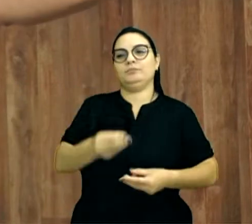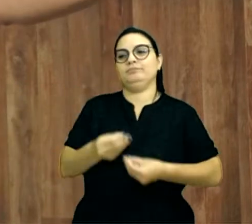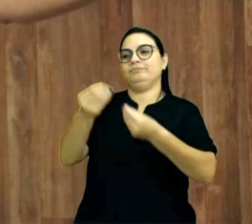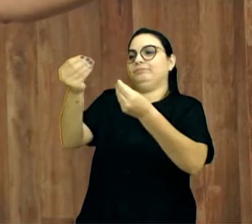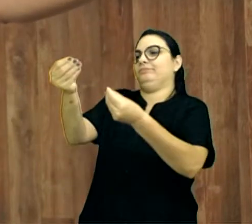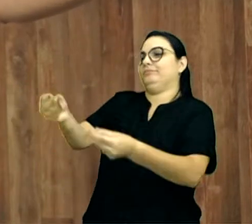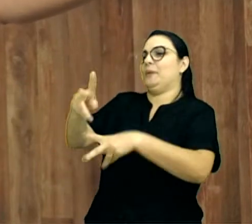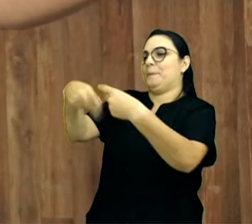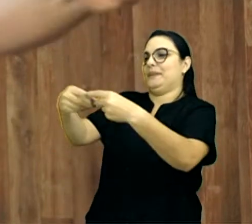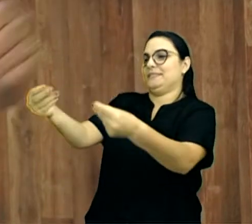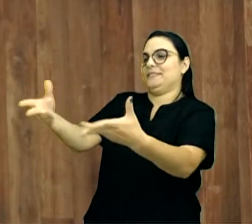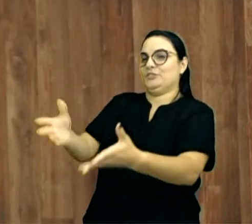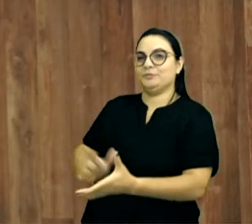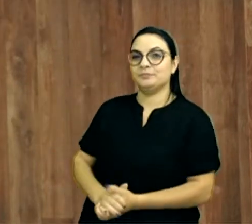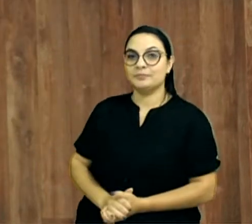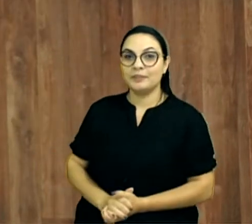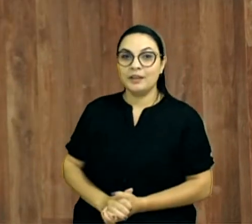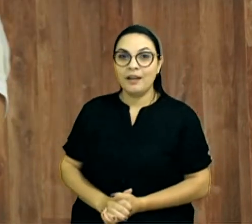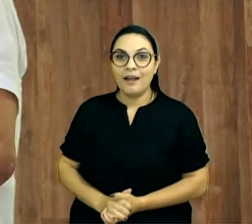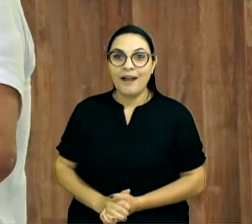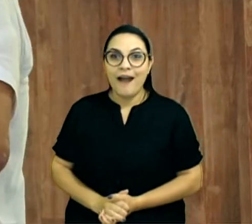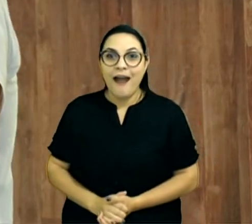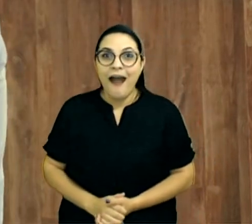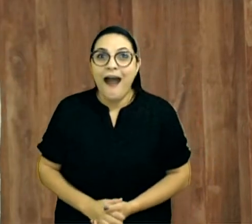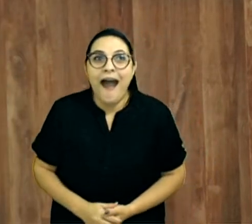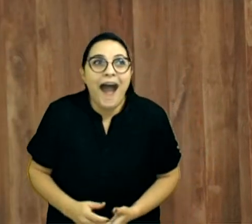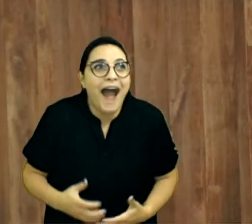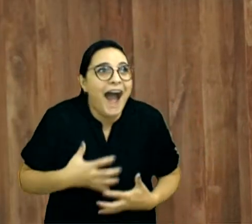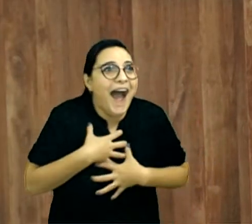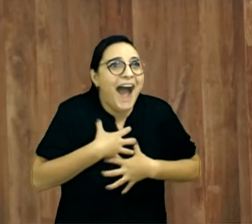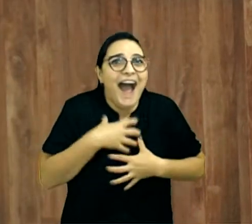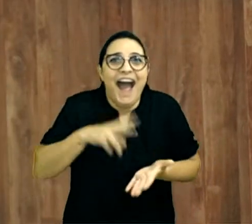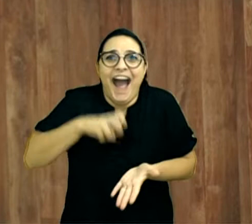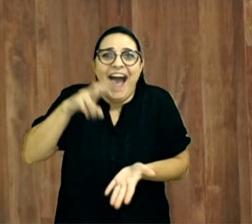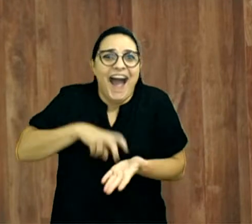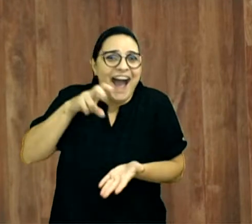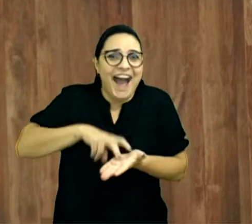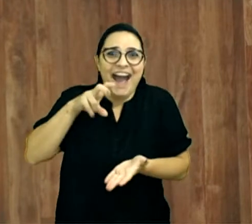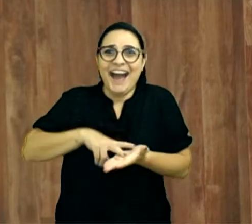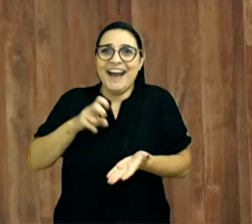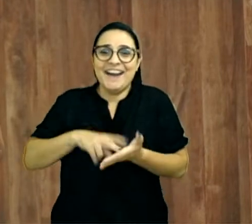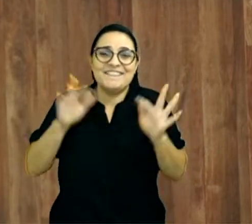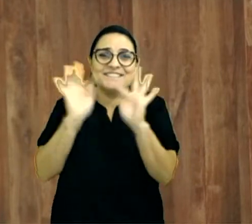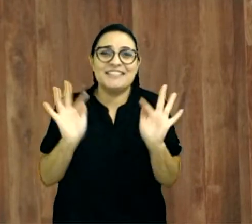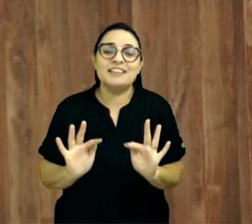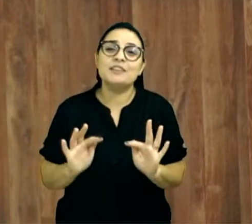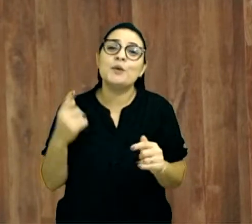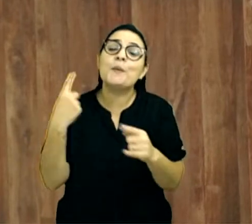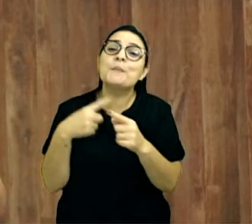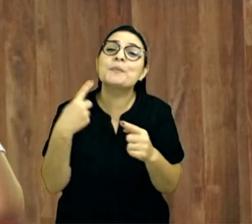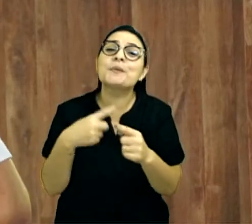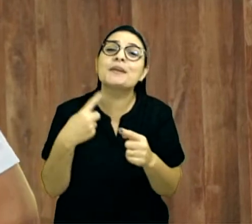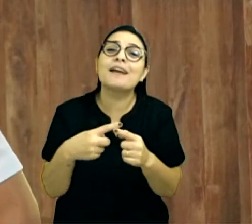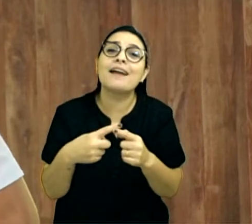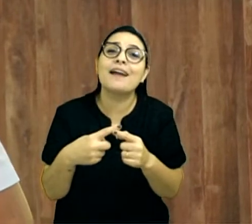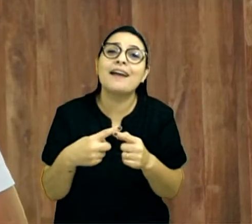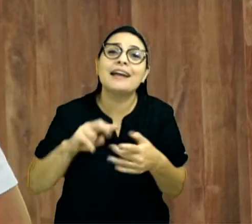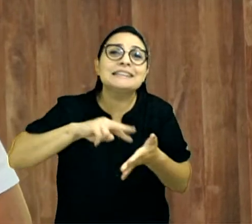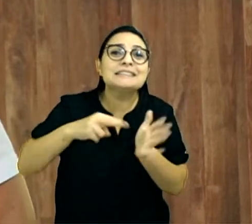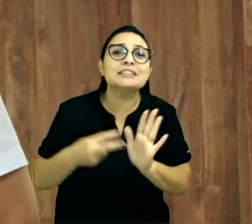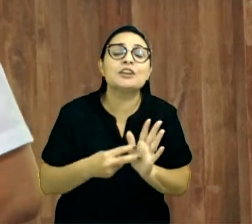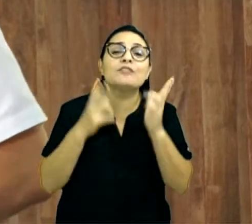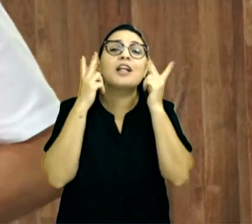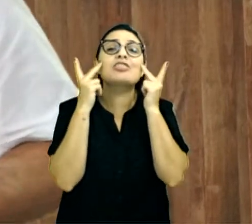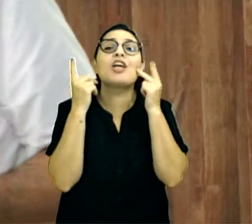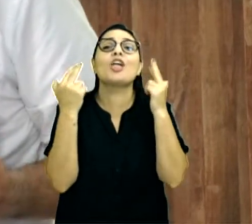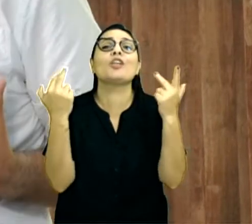mais um presente para você. Ele, cara, só faltou me beijar, foi muito legal, porque, sabe, amados, é uma coisa natural,